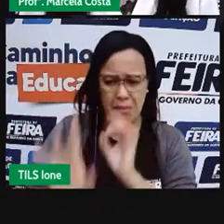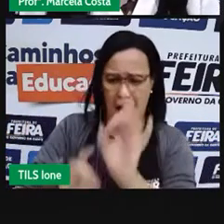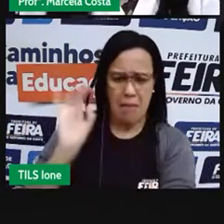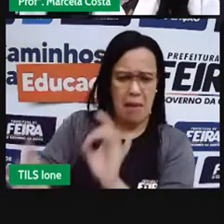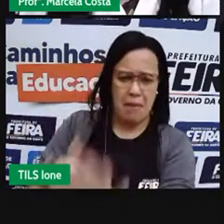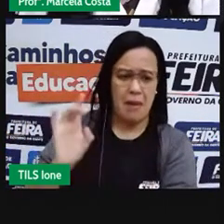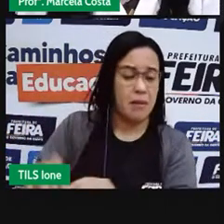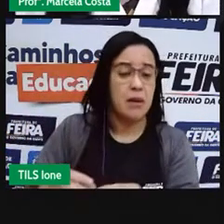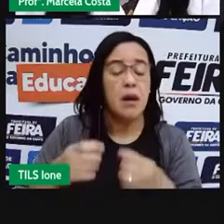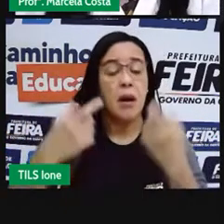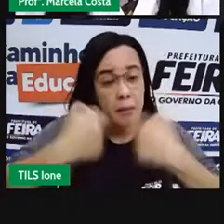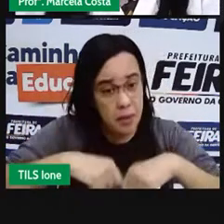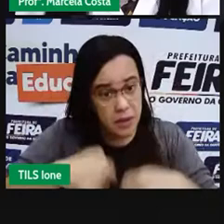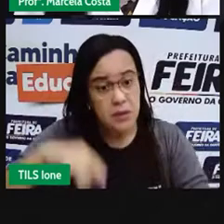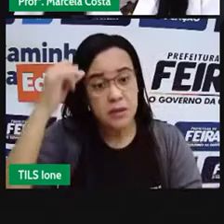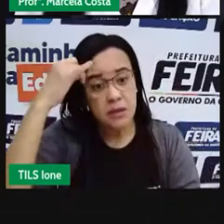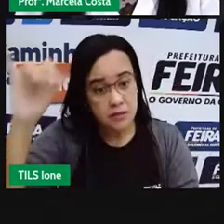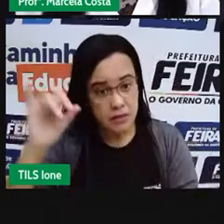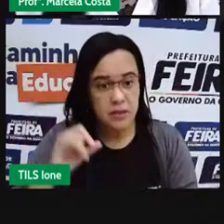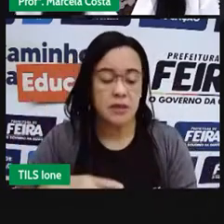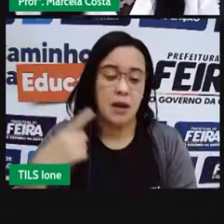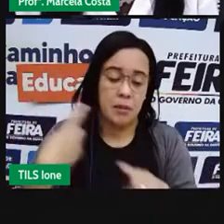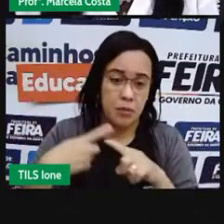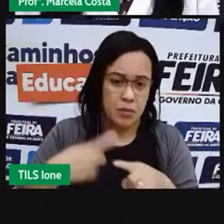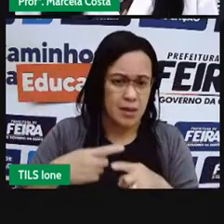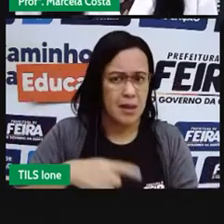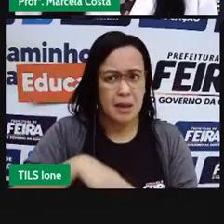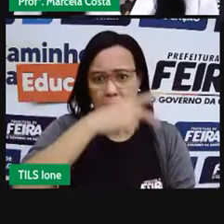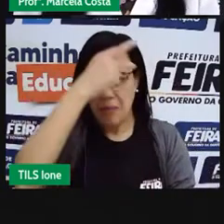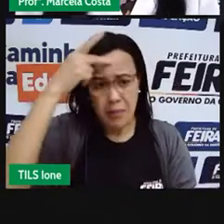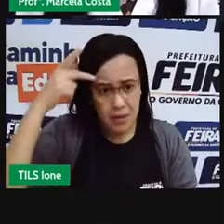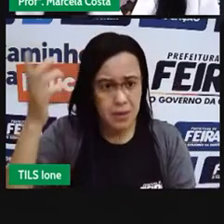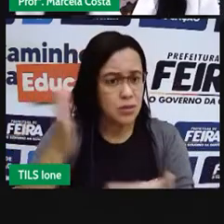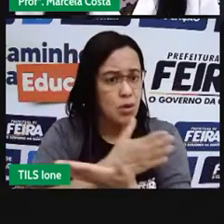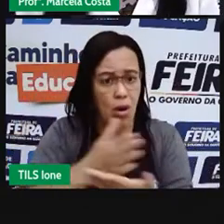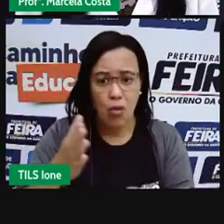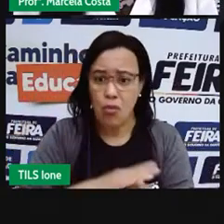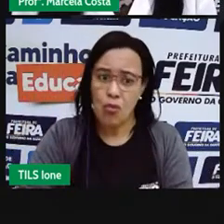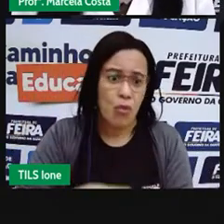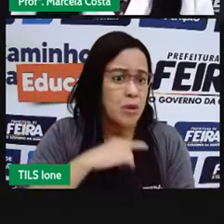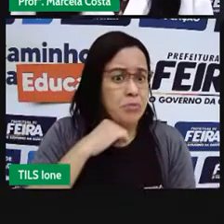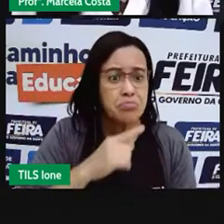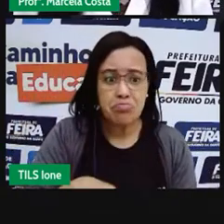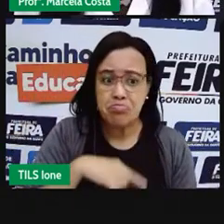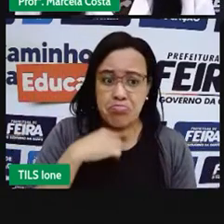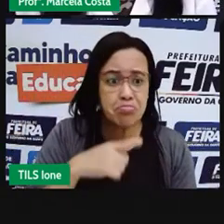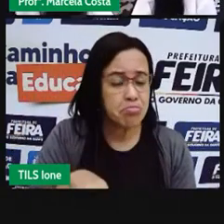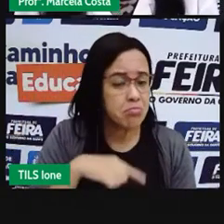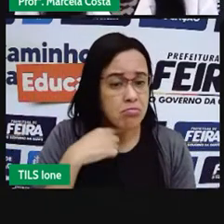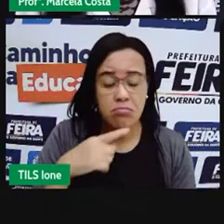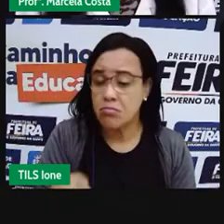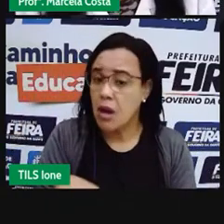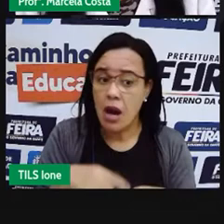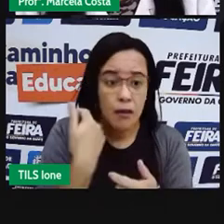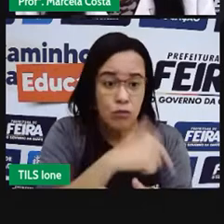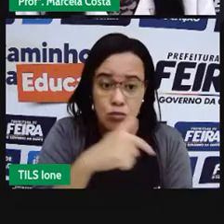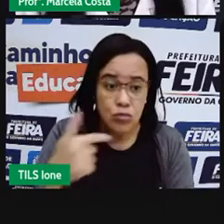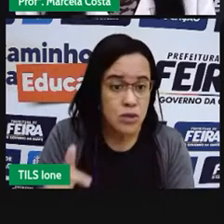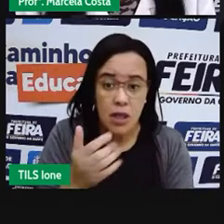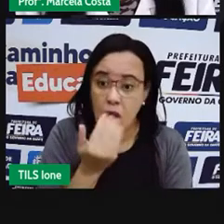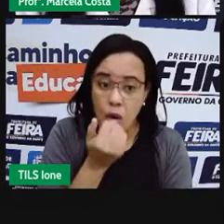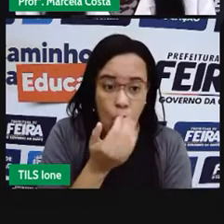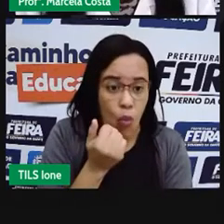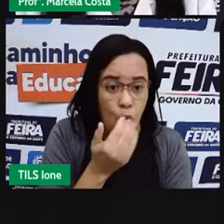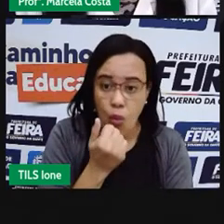Porque, sim, tem pessoas que têm dificuldade de ter acesso ao alimento, não têm acesso ao